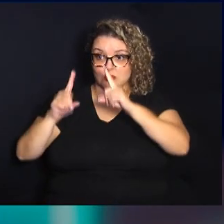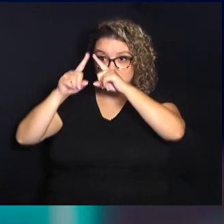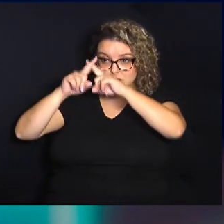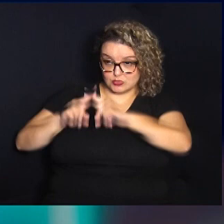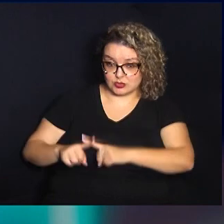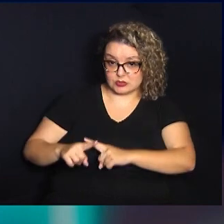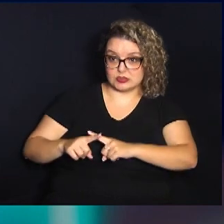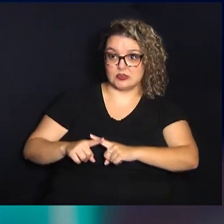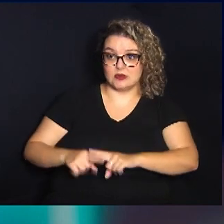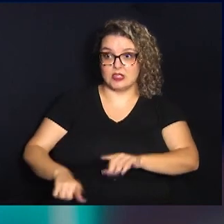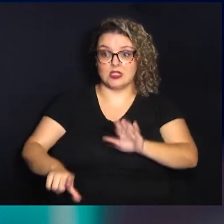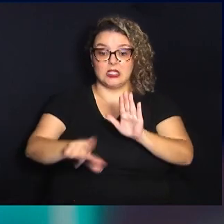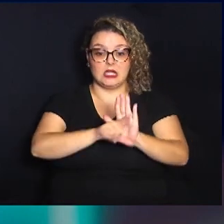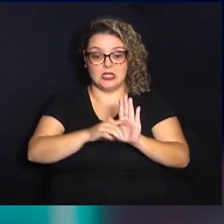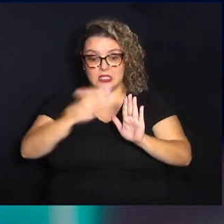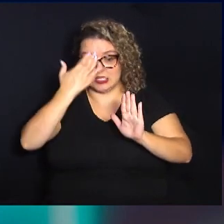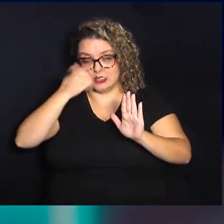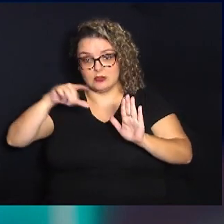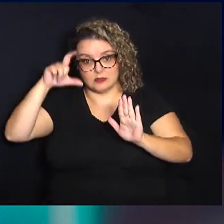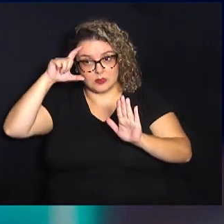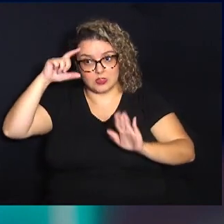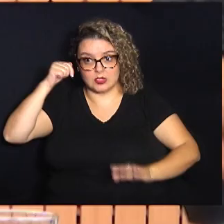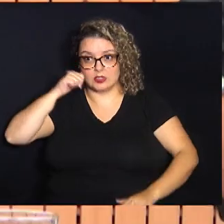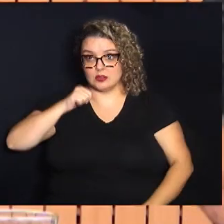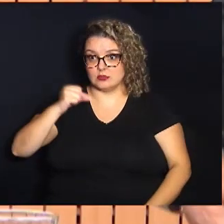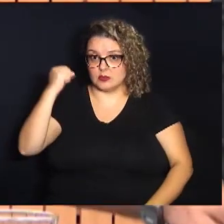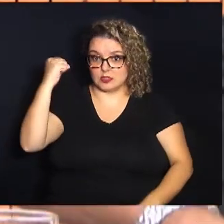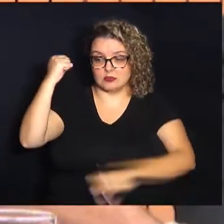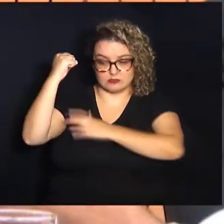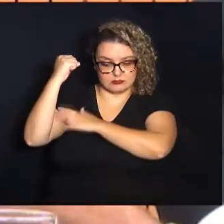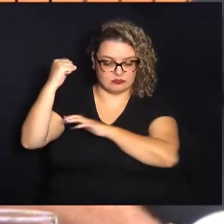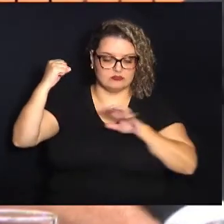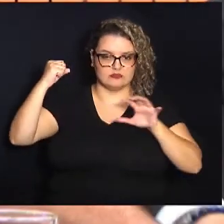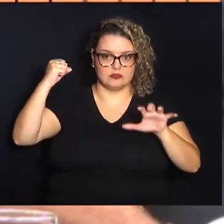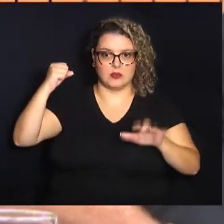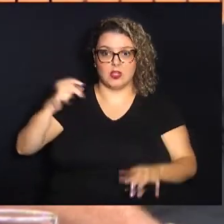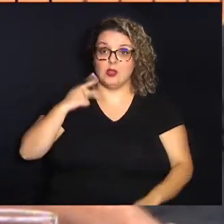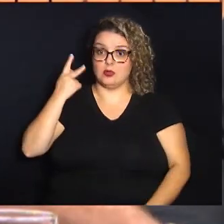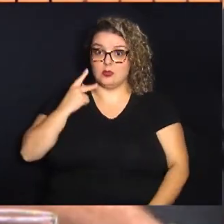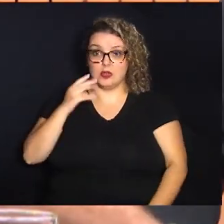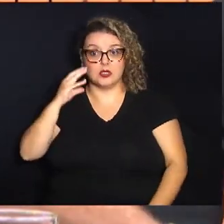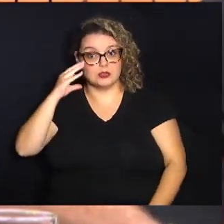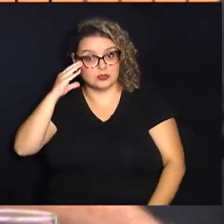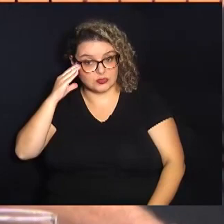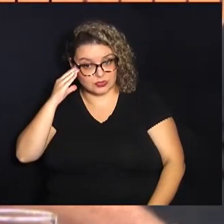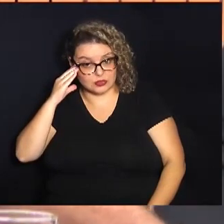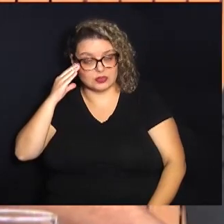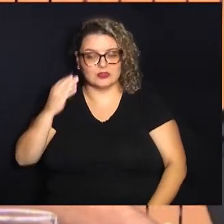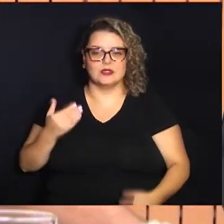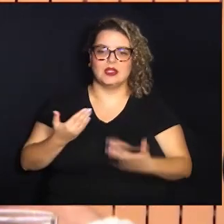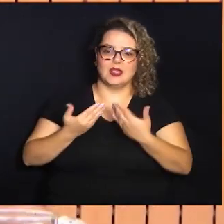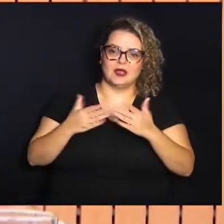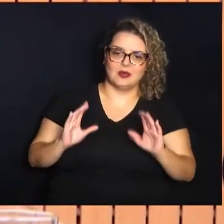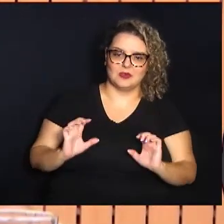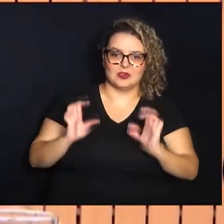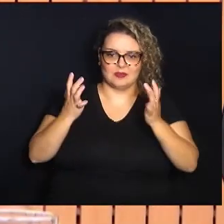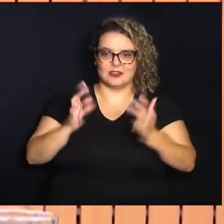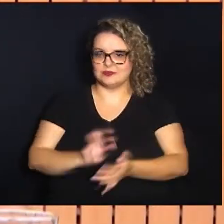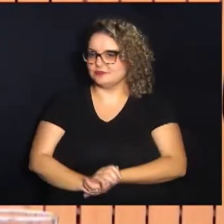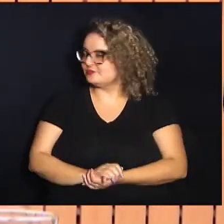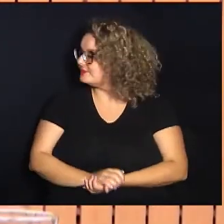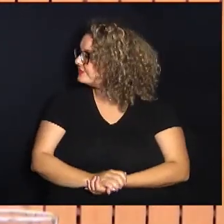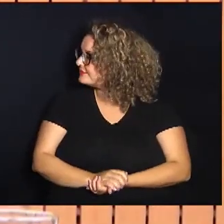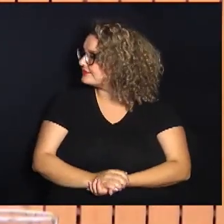da Lei Maria da Penha e o empoderamento feminino. O parlamentar Luiz Cirilo abriu o evento. Eu